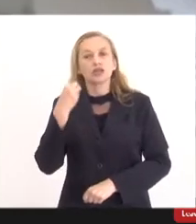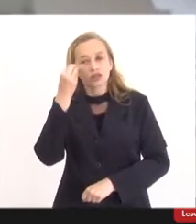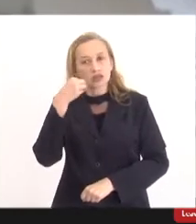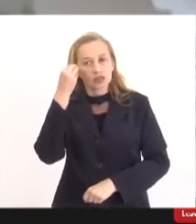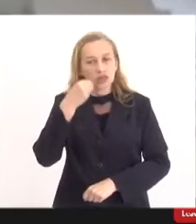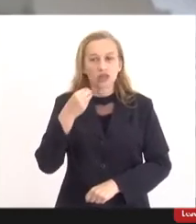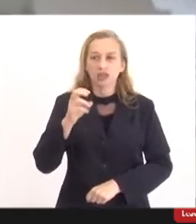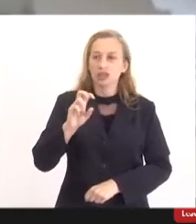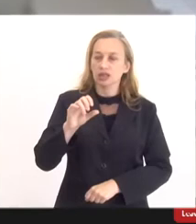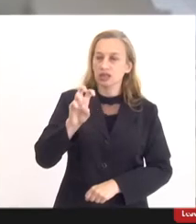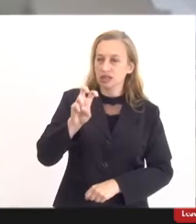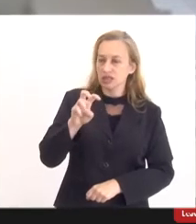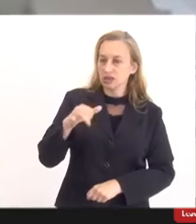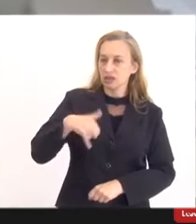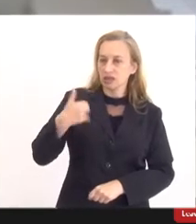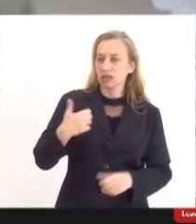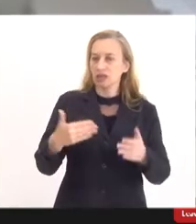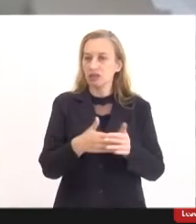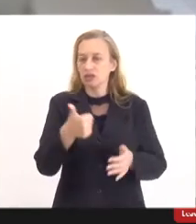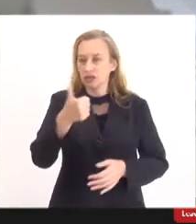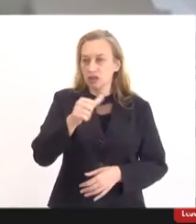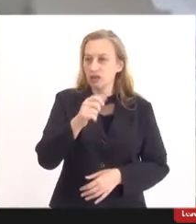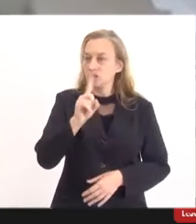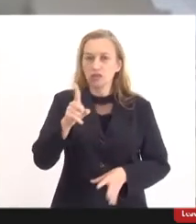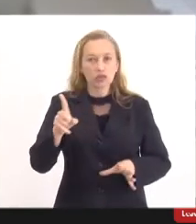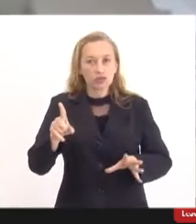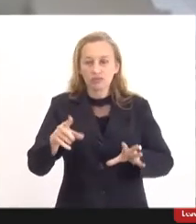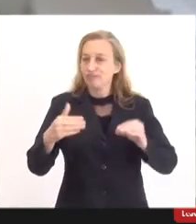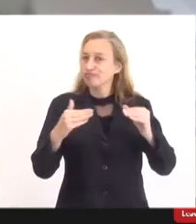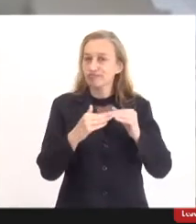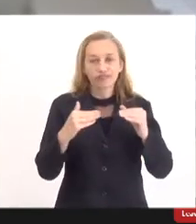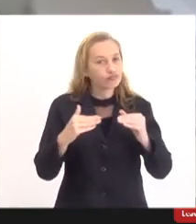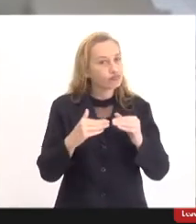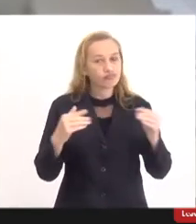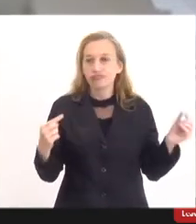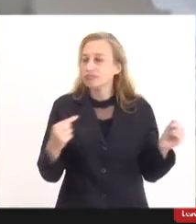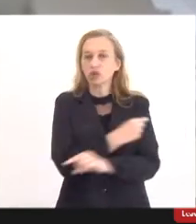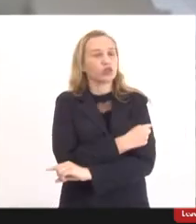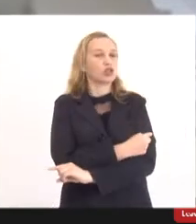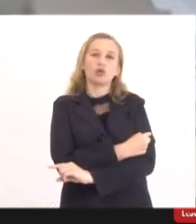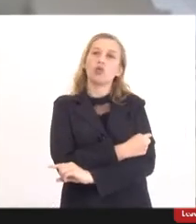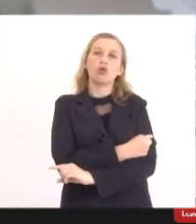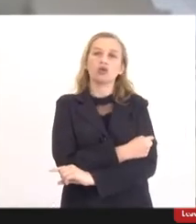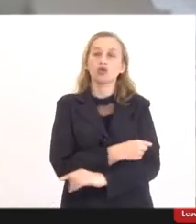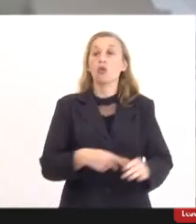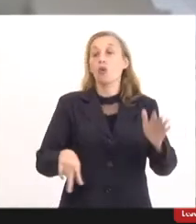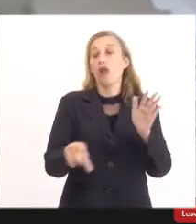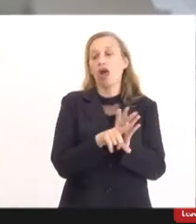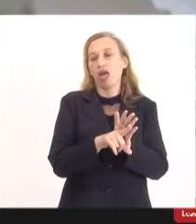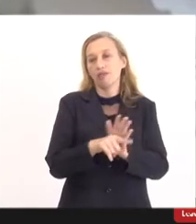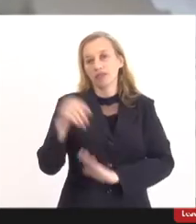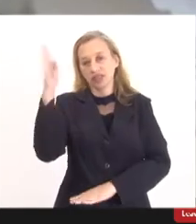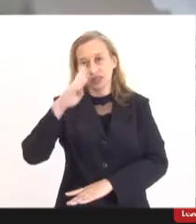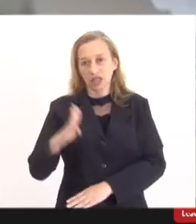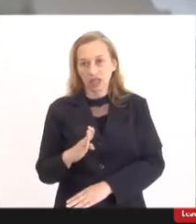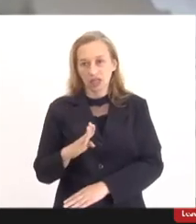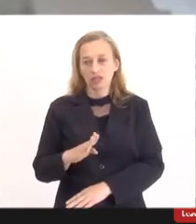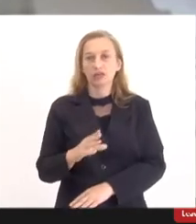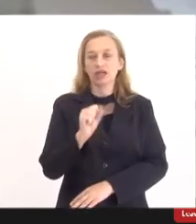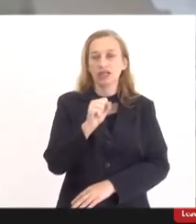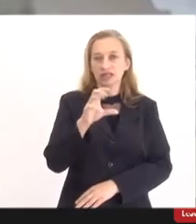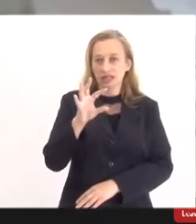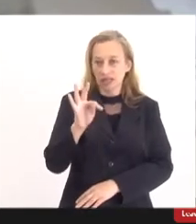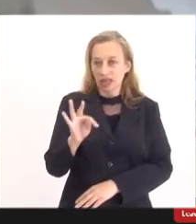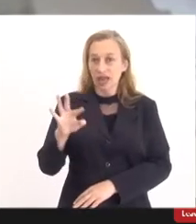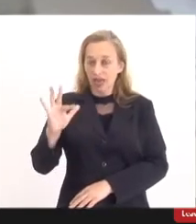11 anos não está de acordo com a legislação brasileira e com o entendimento atual do STF. Certo?